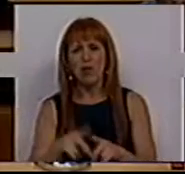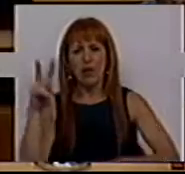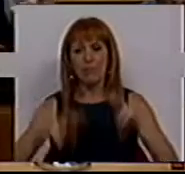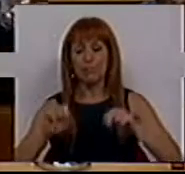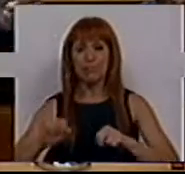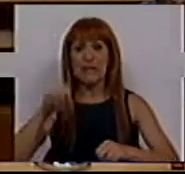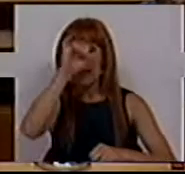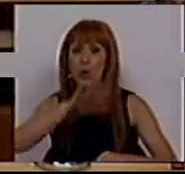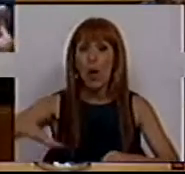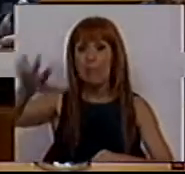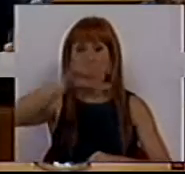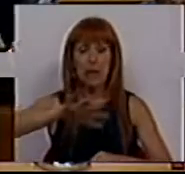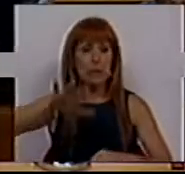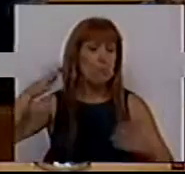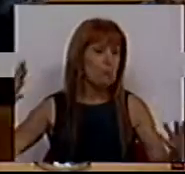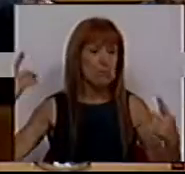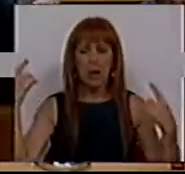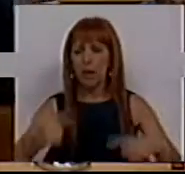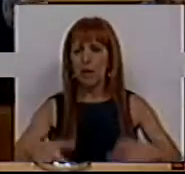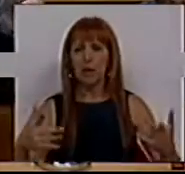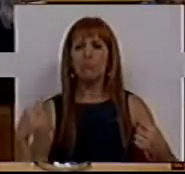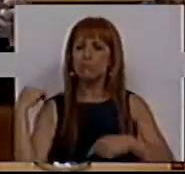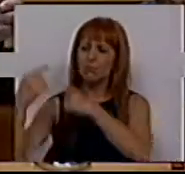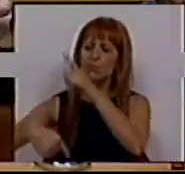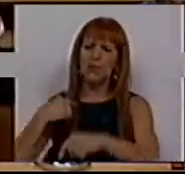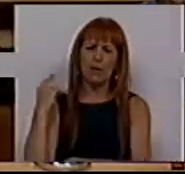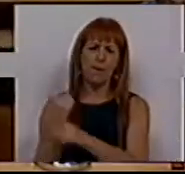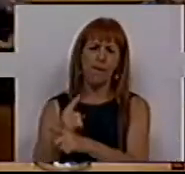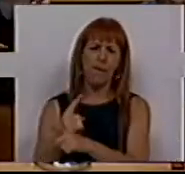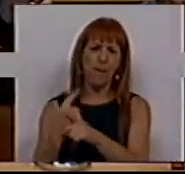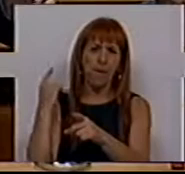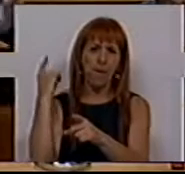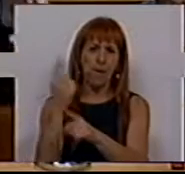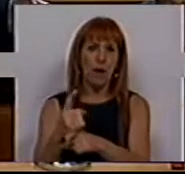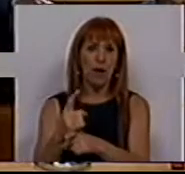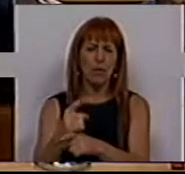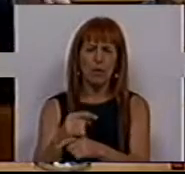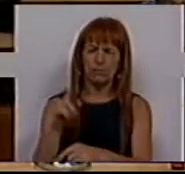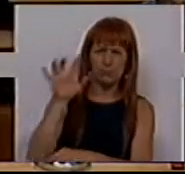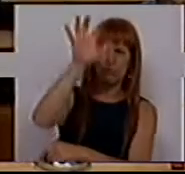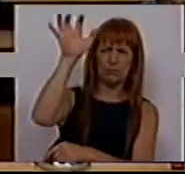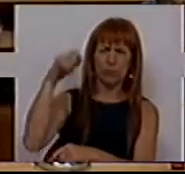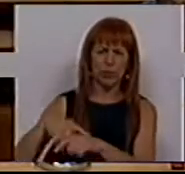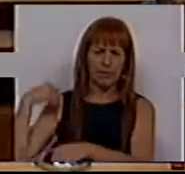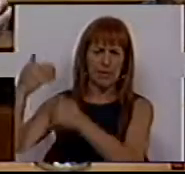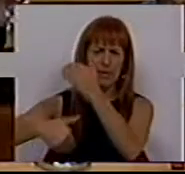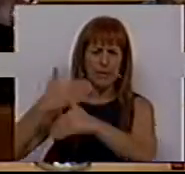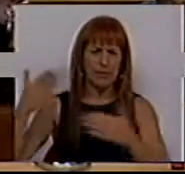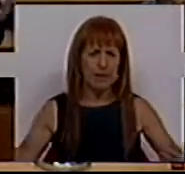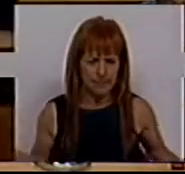fiscalidade ambiental tem sido persistente e enigmático ao longo do tempo.